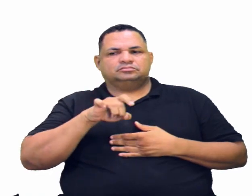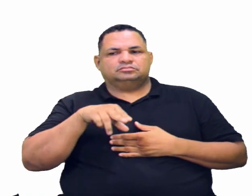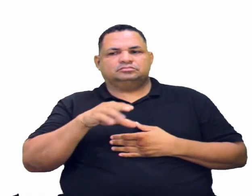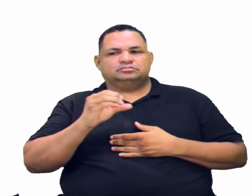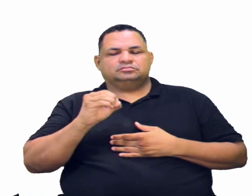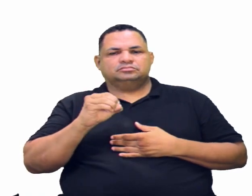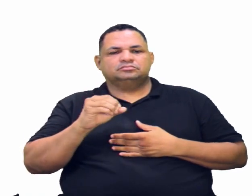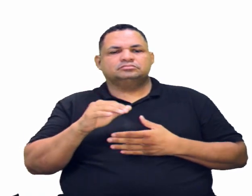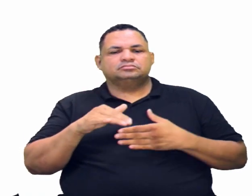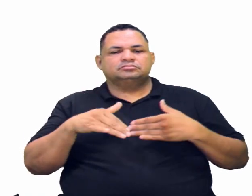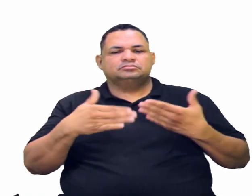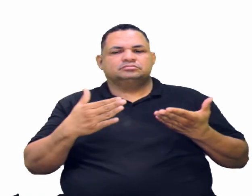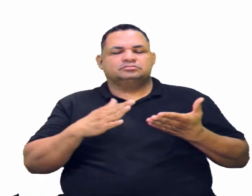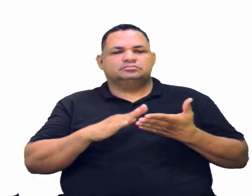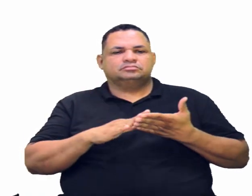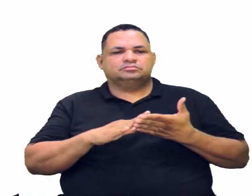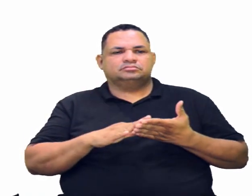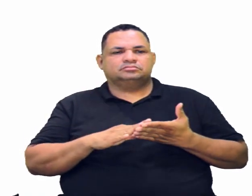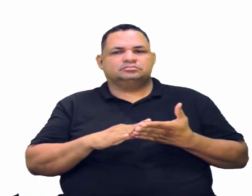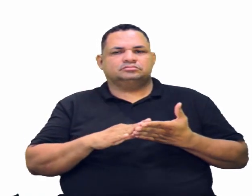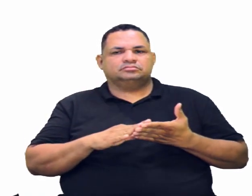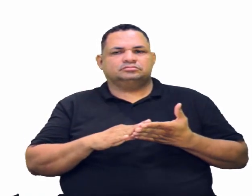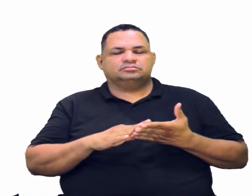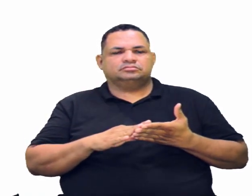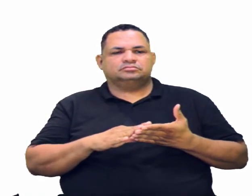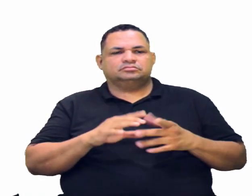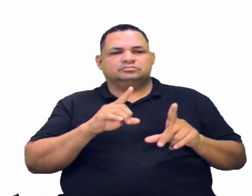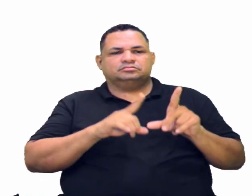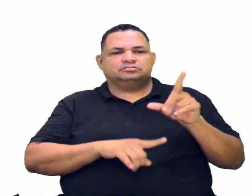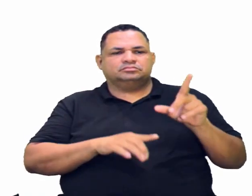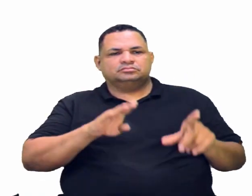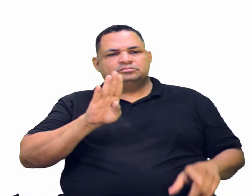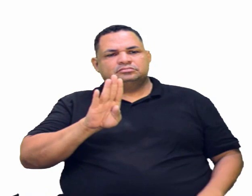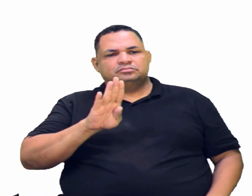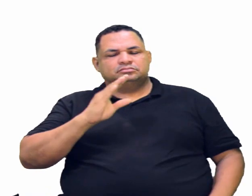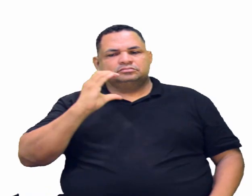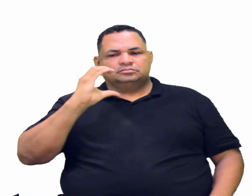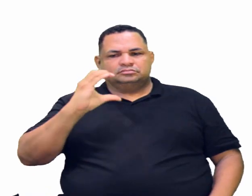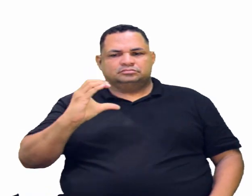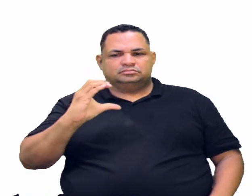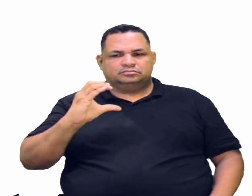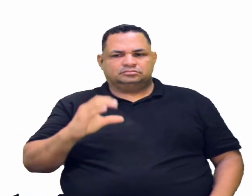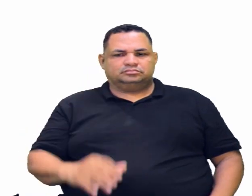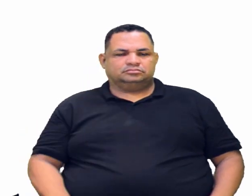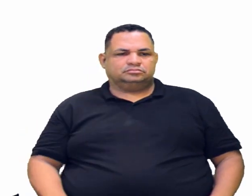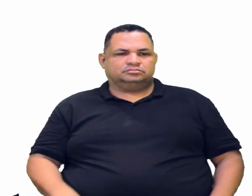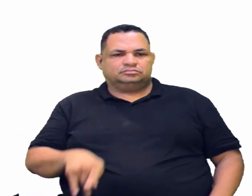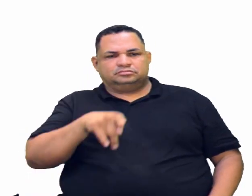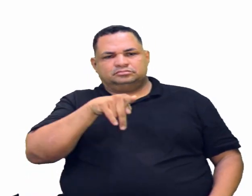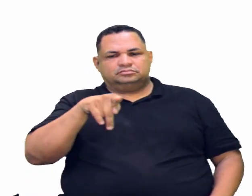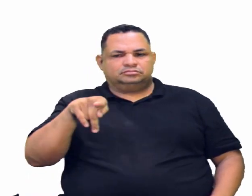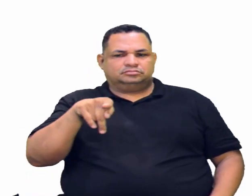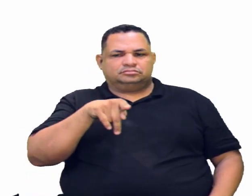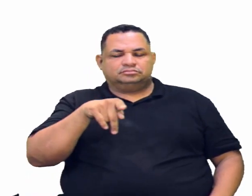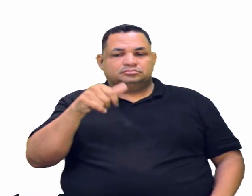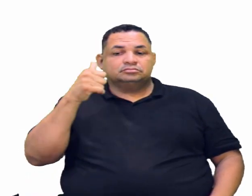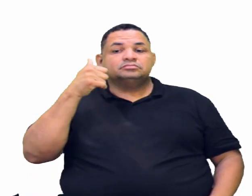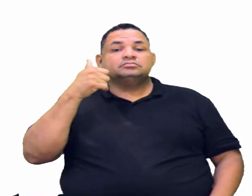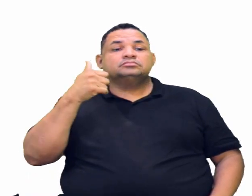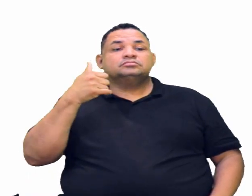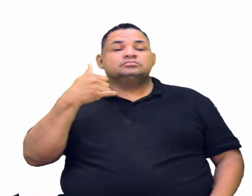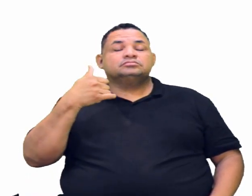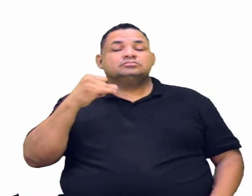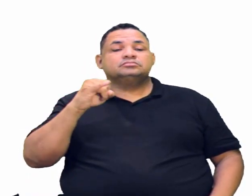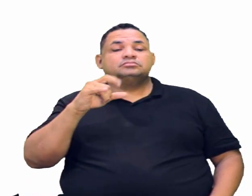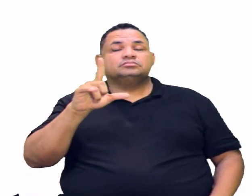-ona. Então, a gente ficou entre a letra B e a letra C. Professora, se eu não quero